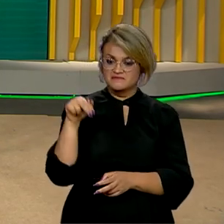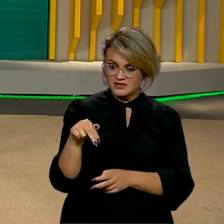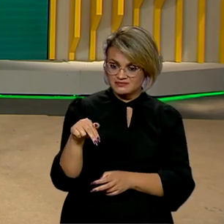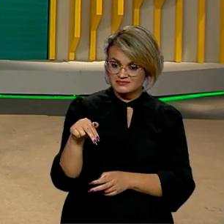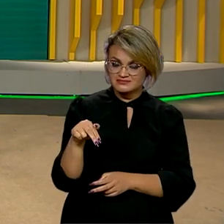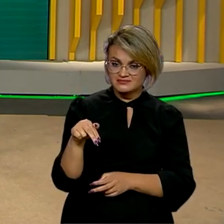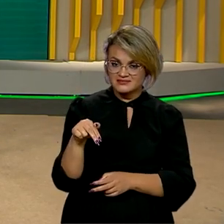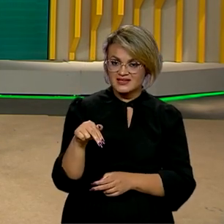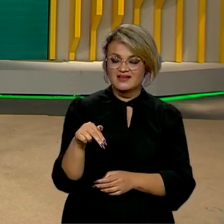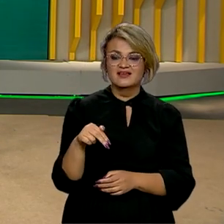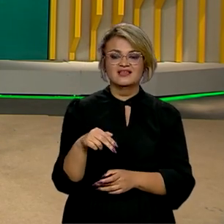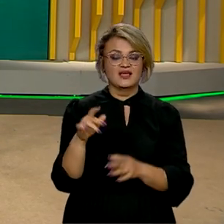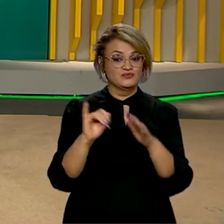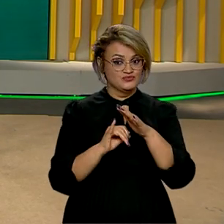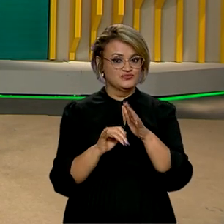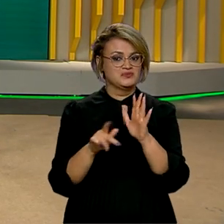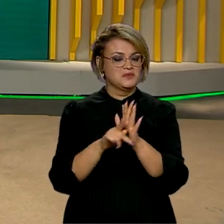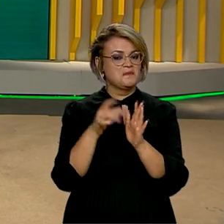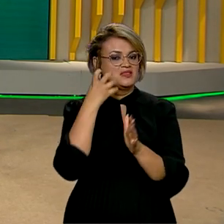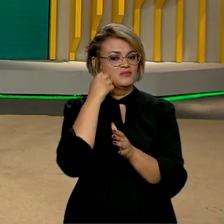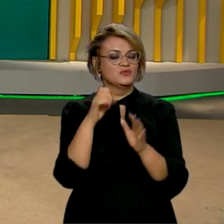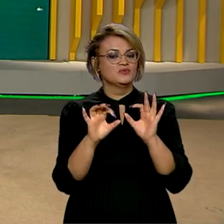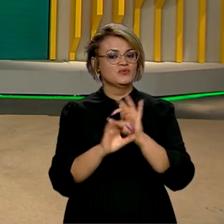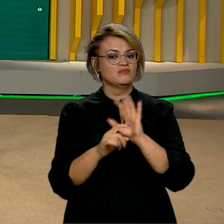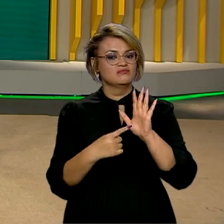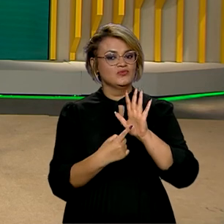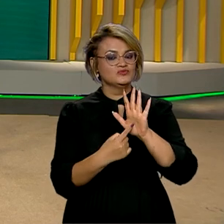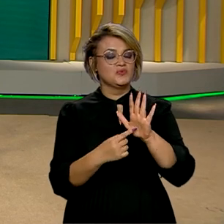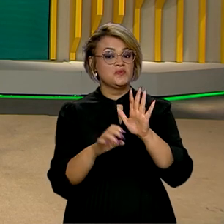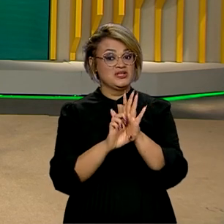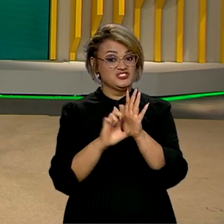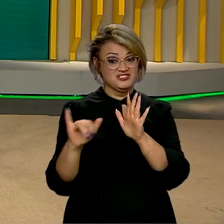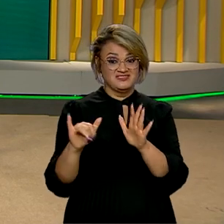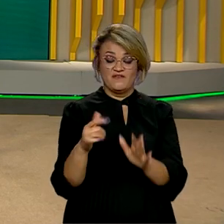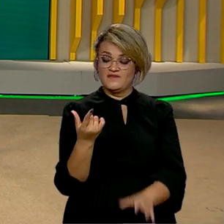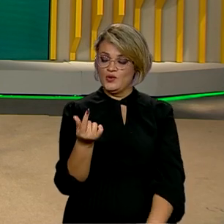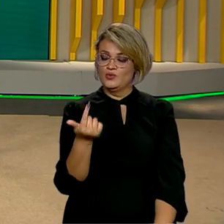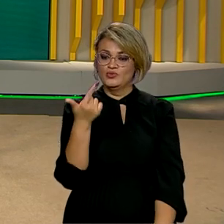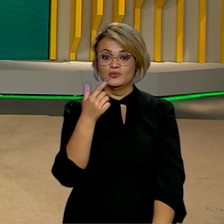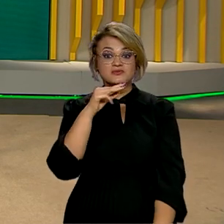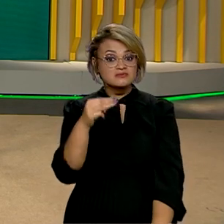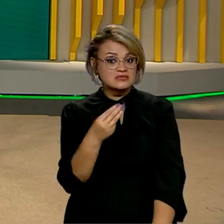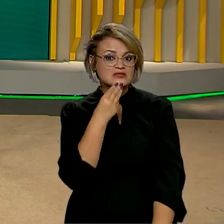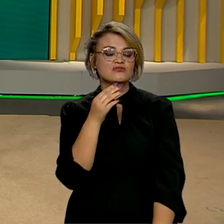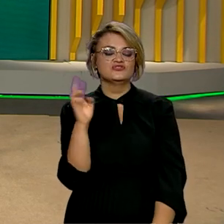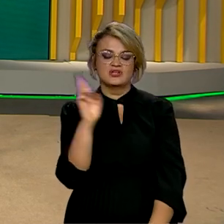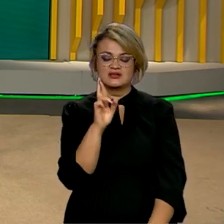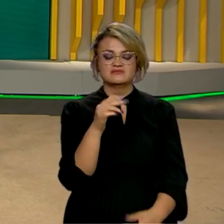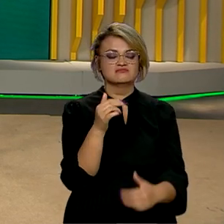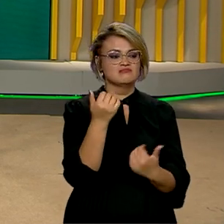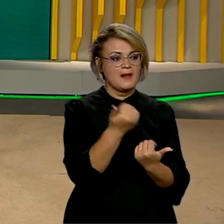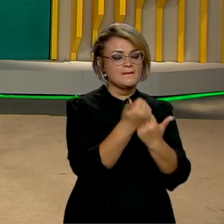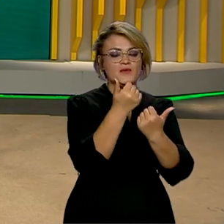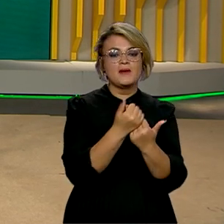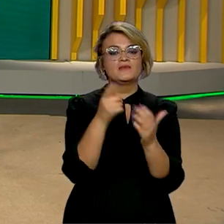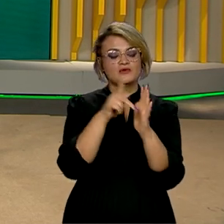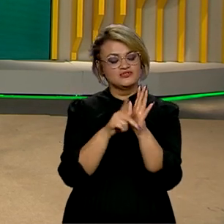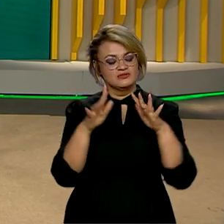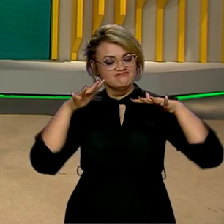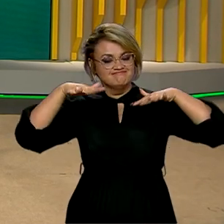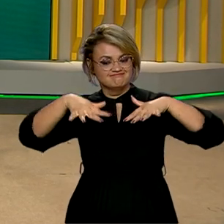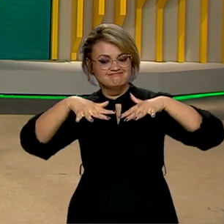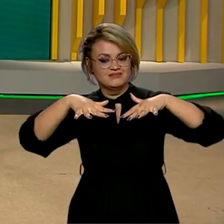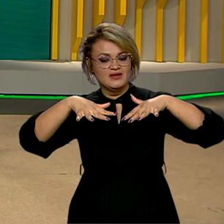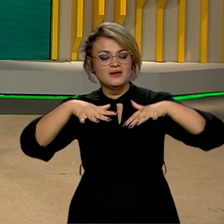Histórico e Artístico Nacional, lançou um edital no valor de 2 milhões de reais para apoiar projetos que contribuam para o